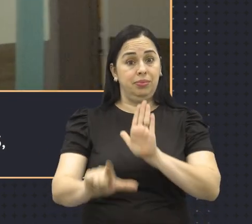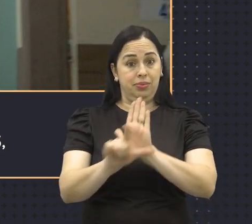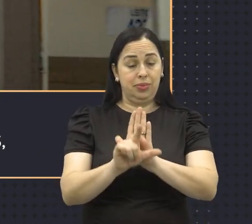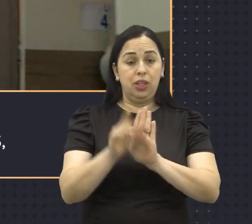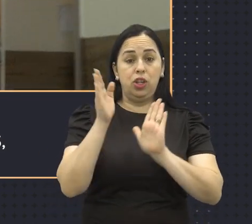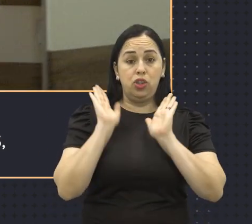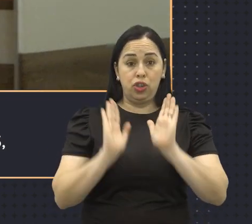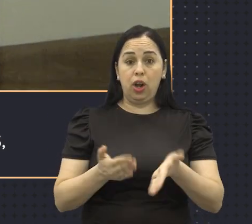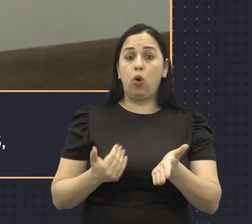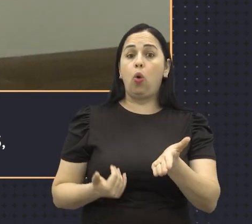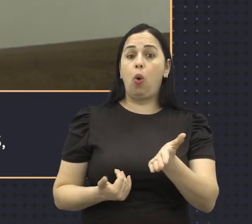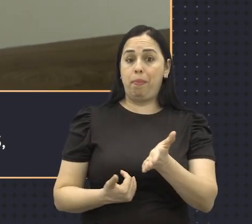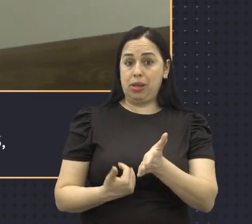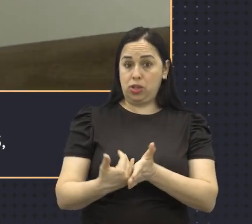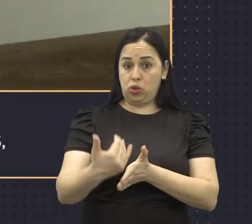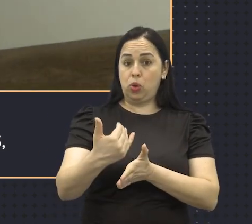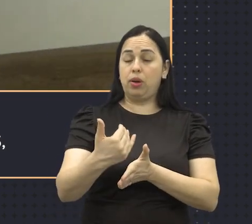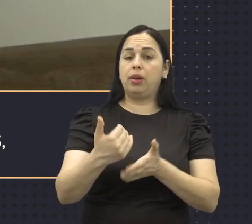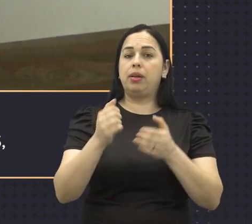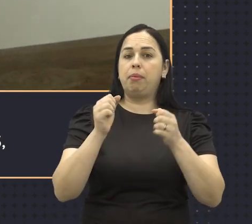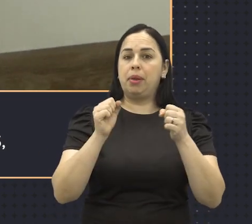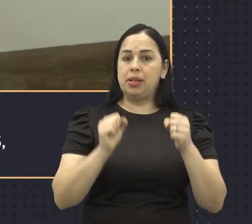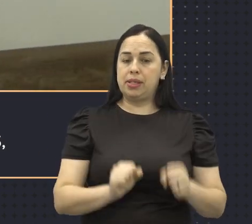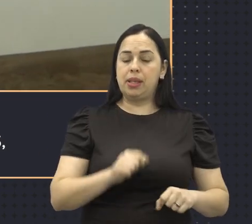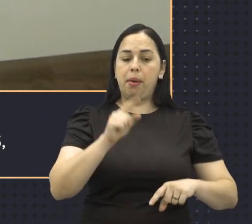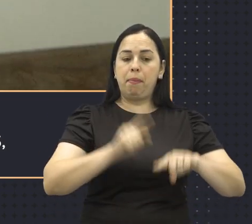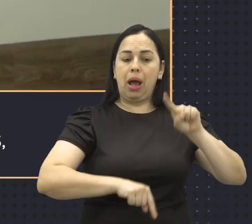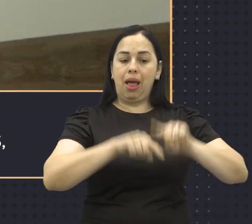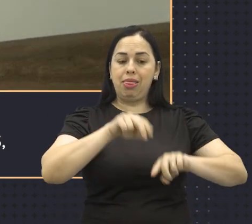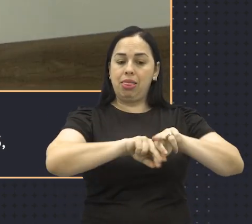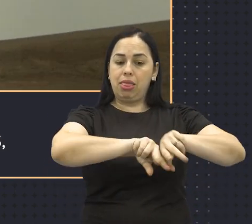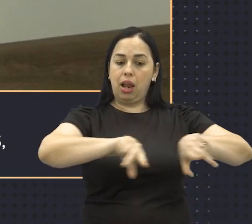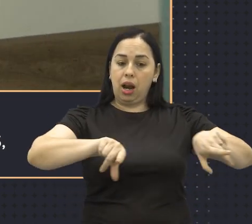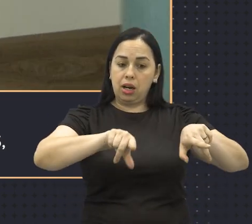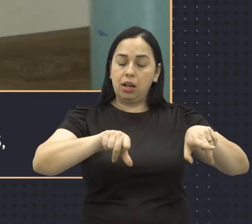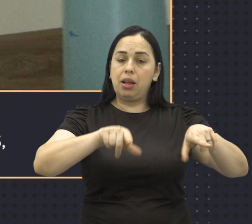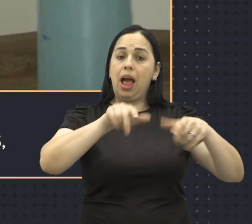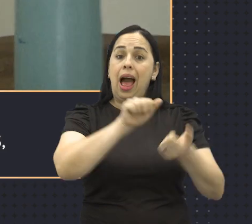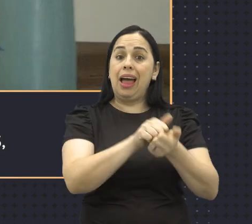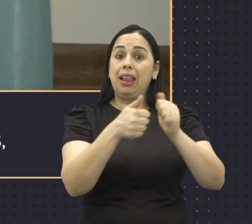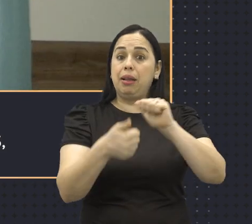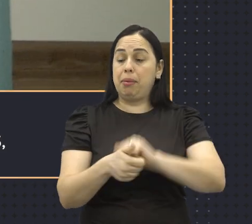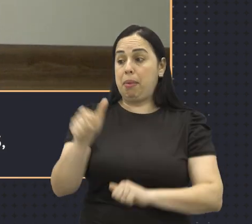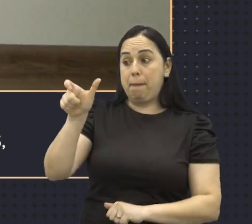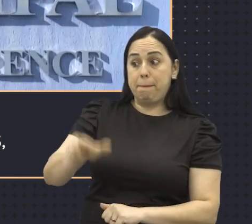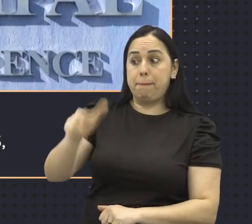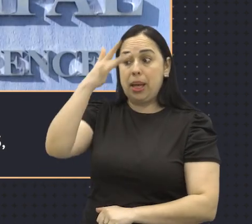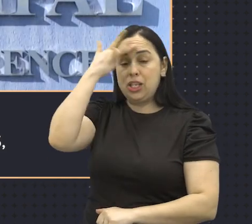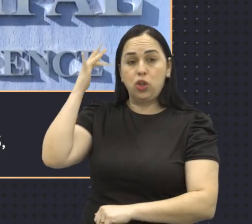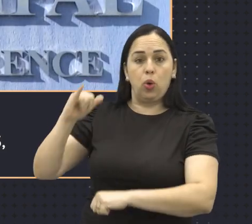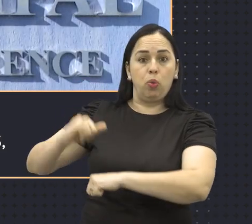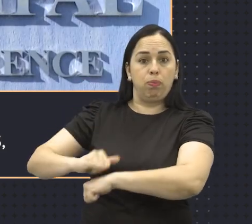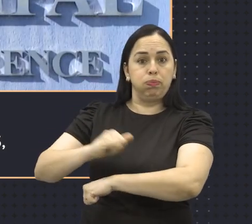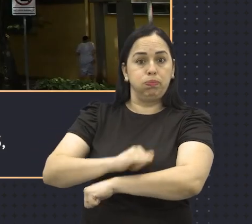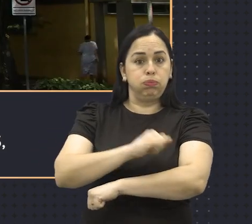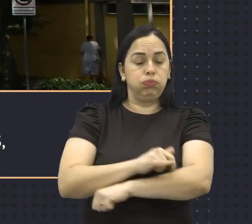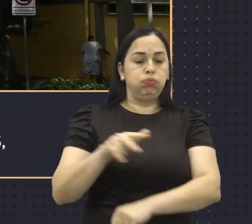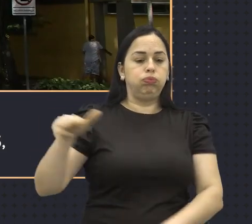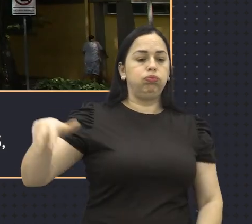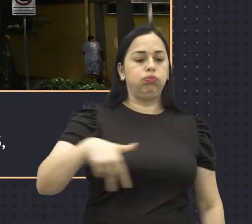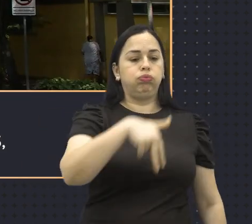está em vigor a lei que autoriza a instalação de equipamentos adaptados para pessoas com obesidade móbida em hospitais,